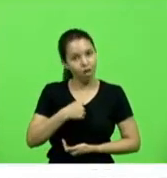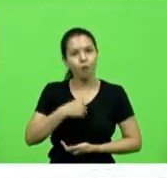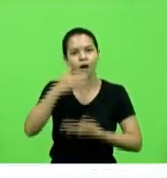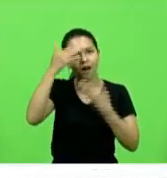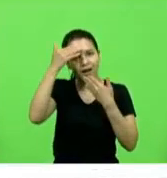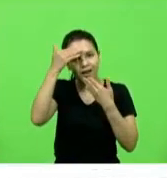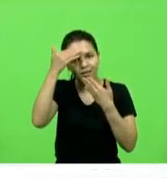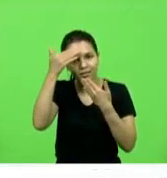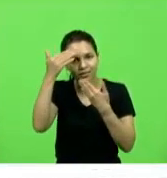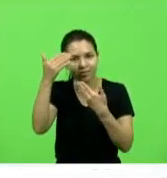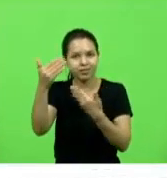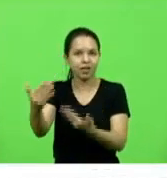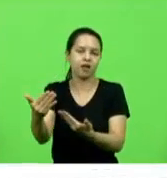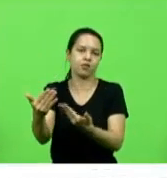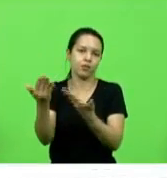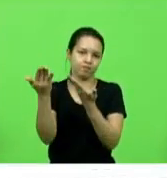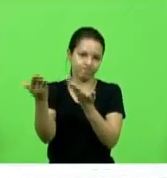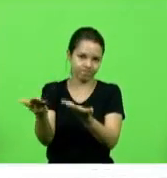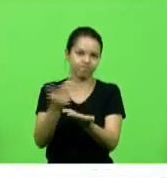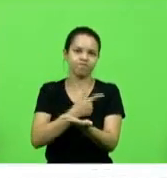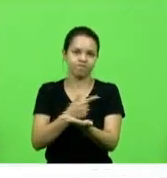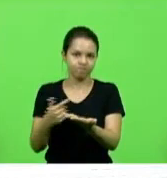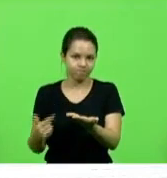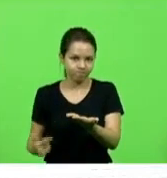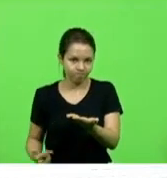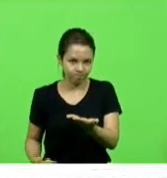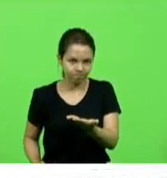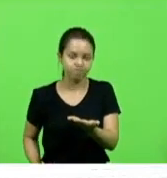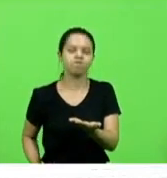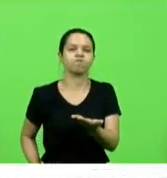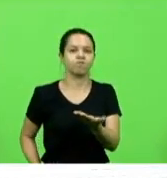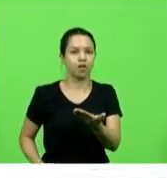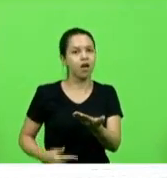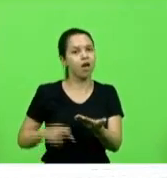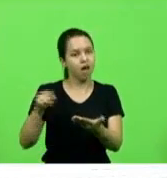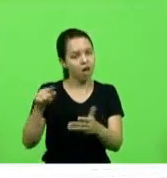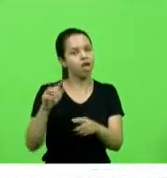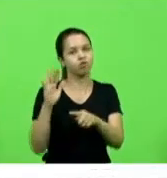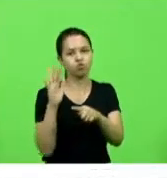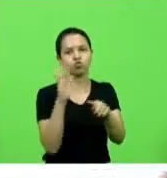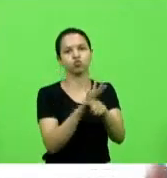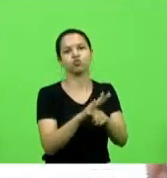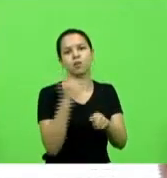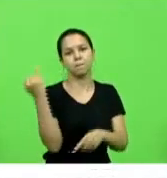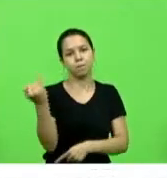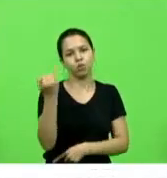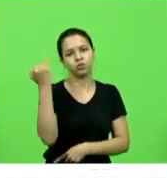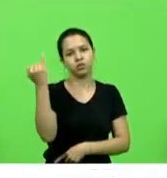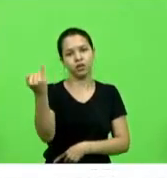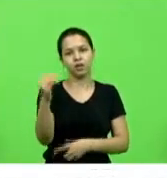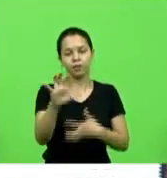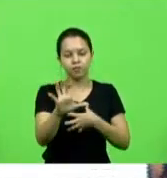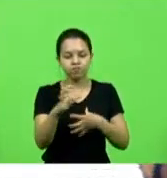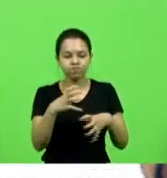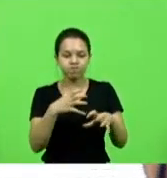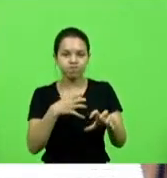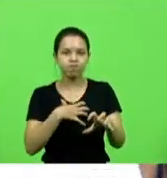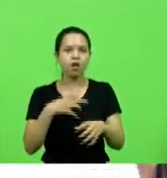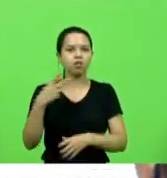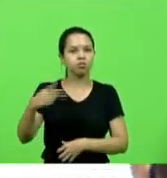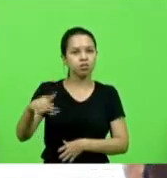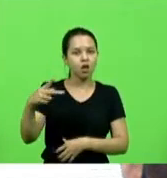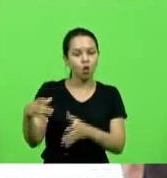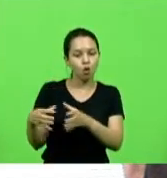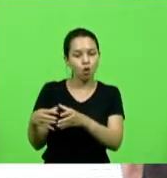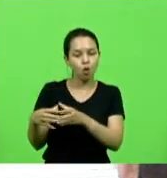por esse gesto tão importante e a sensibilidade e o reconhecimento do governo da sua equipe de governo